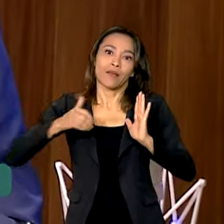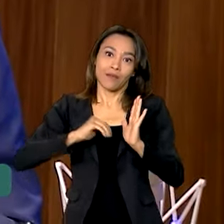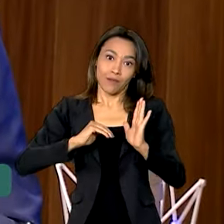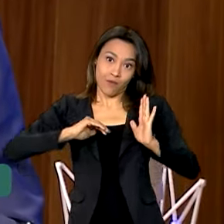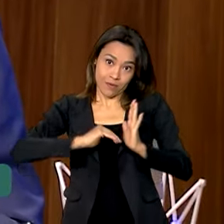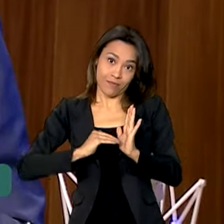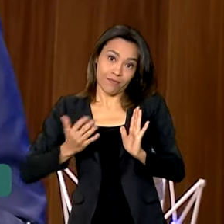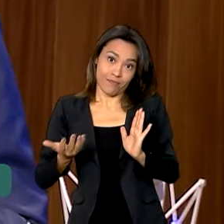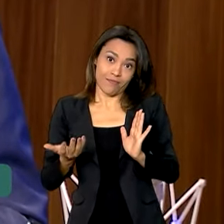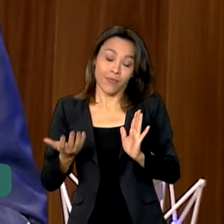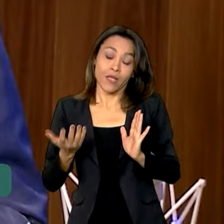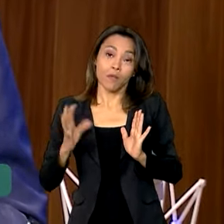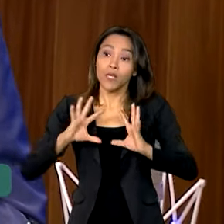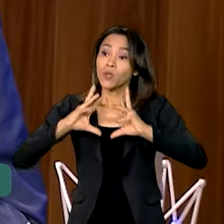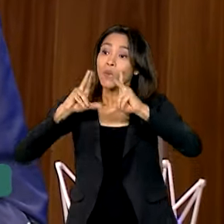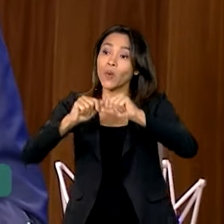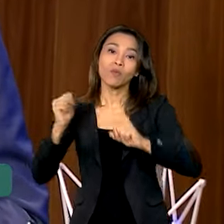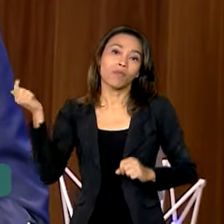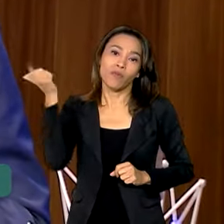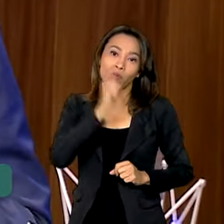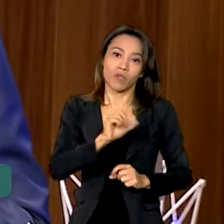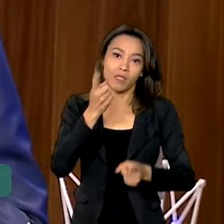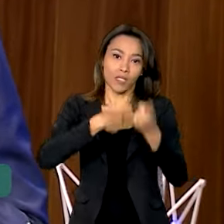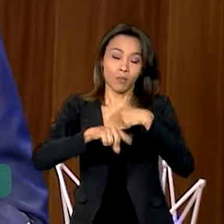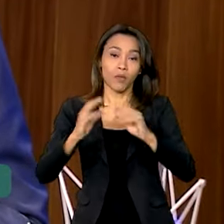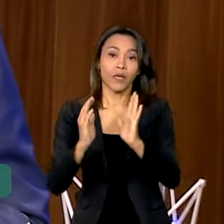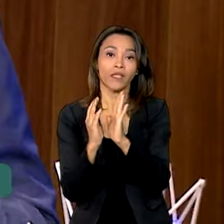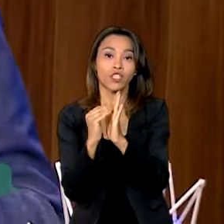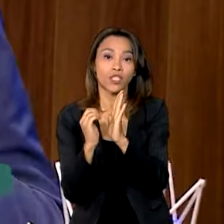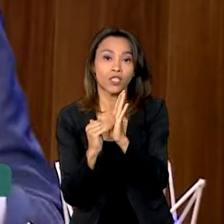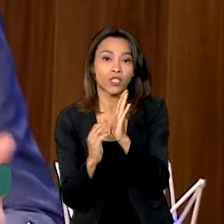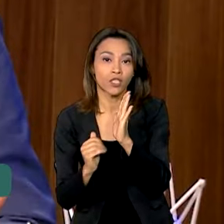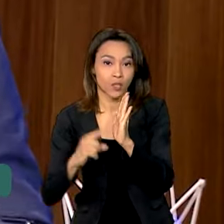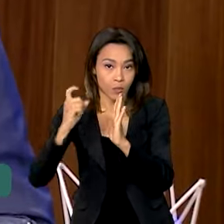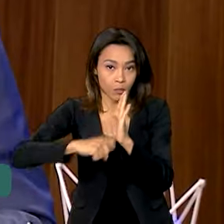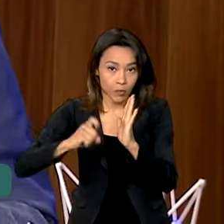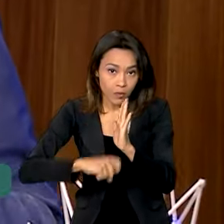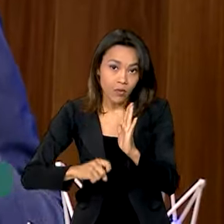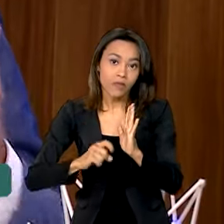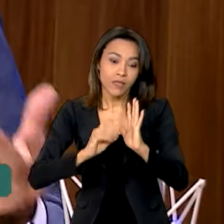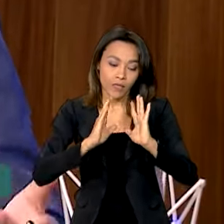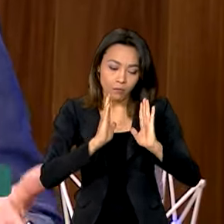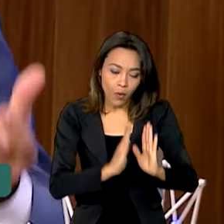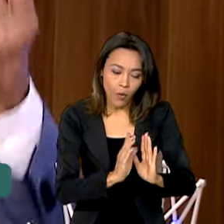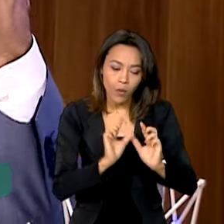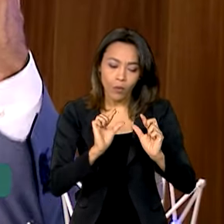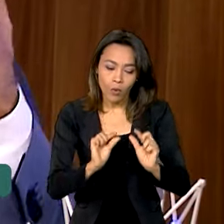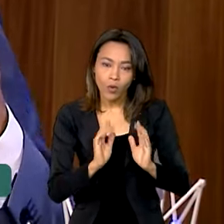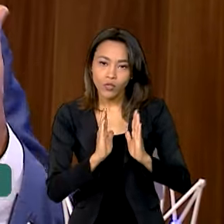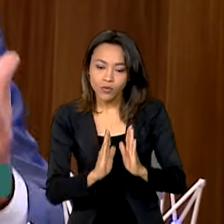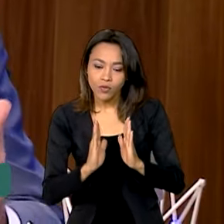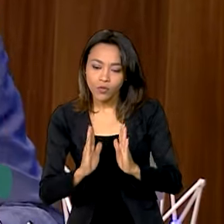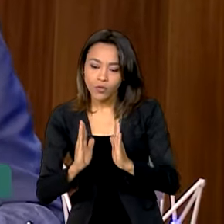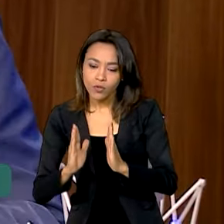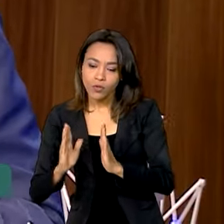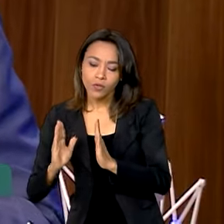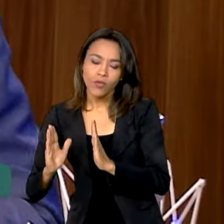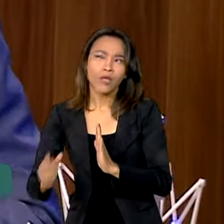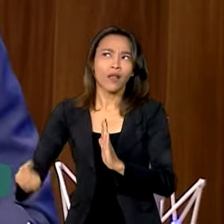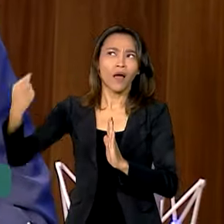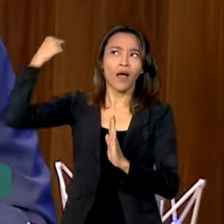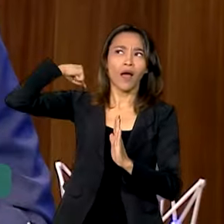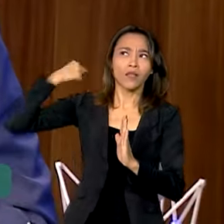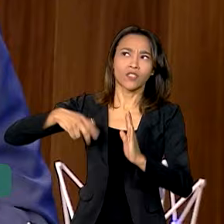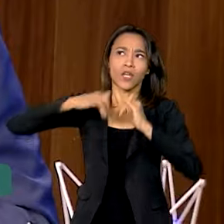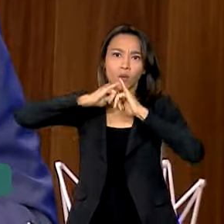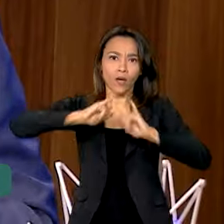vai ganhar com isso, porque a reoneração vai ser gradual, conforme nós tínhamos lá atrás anunciado de que